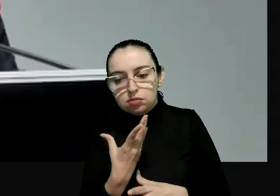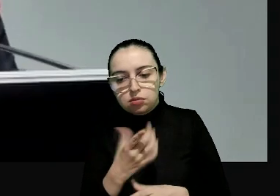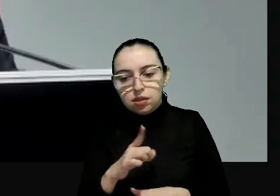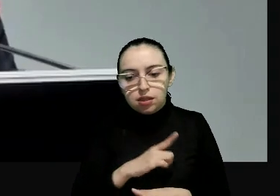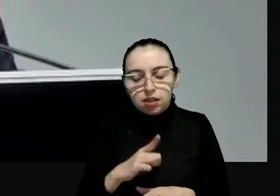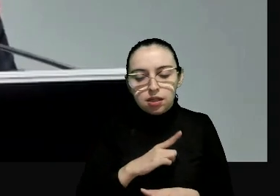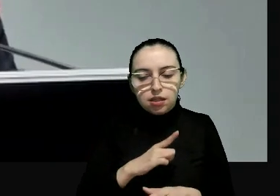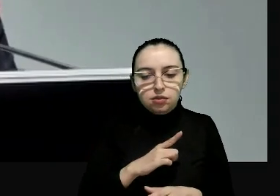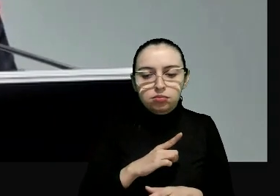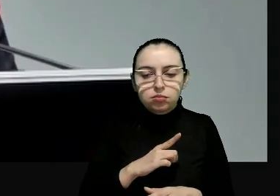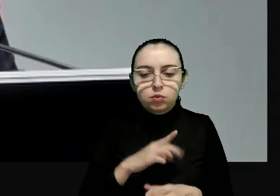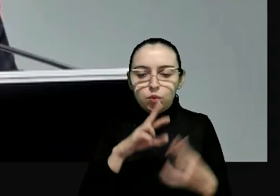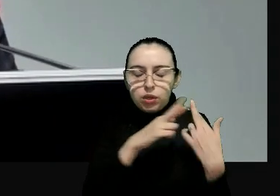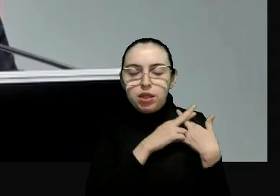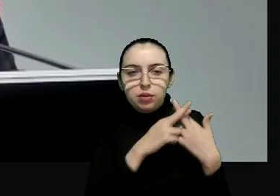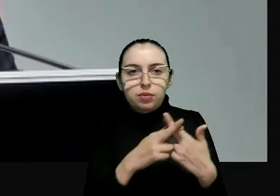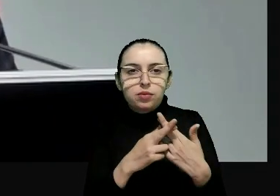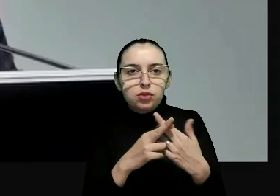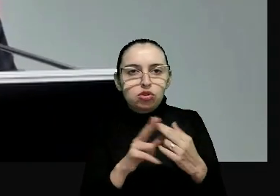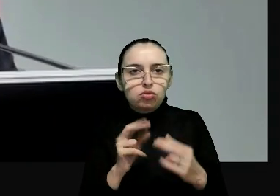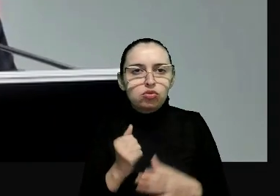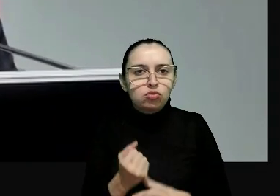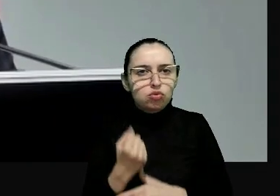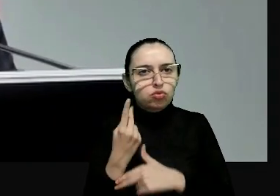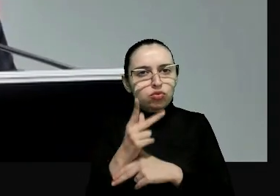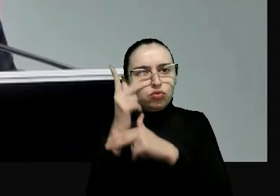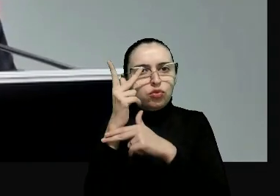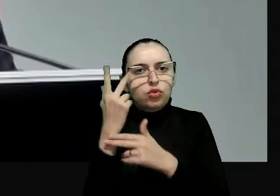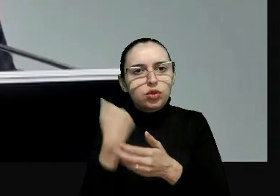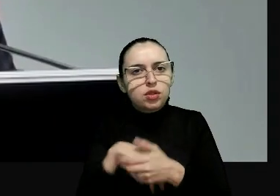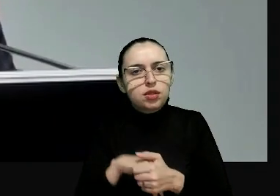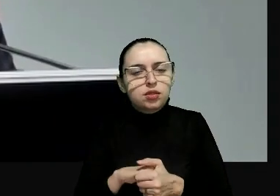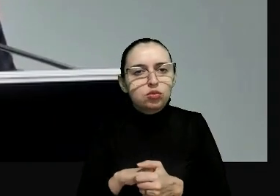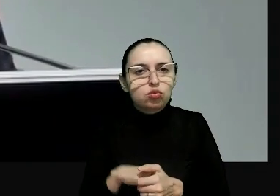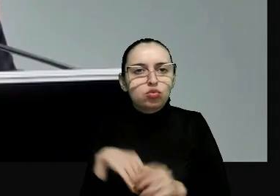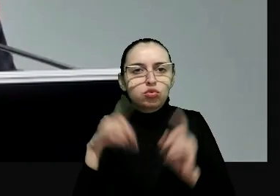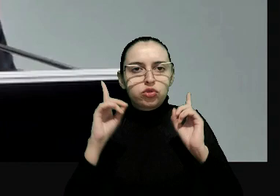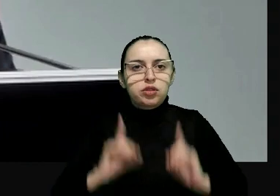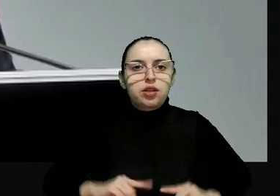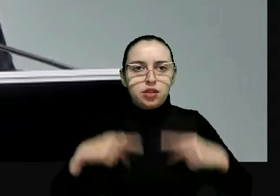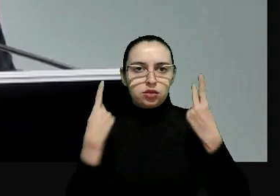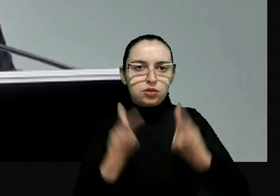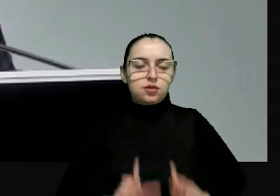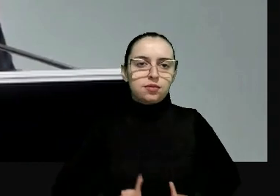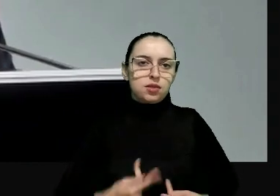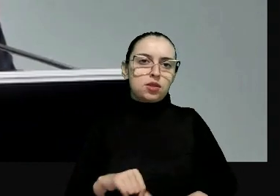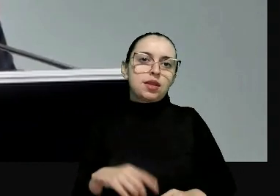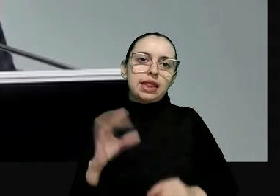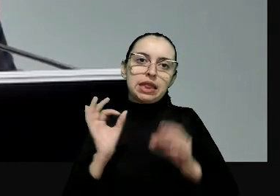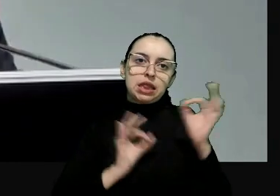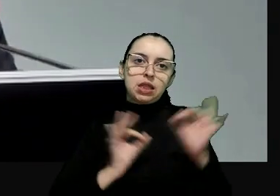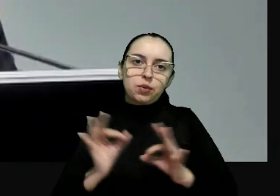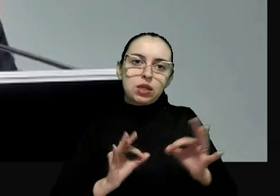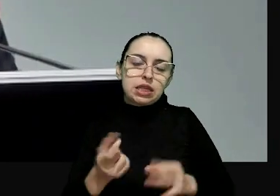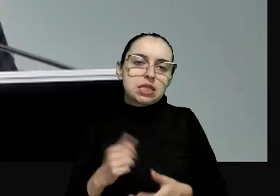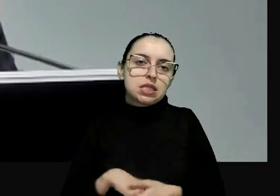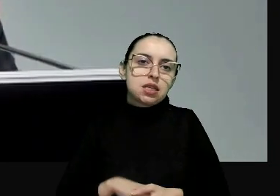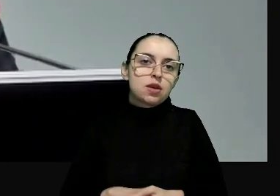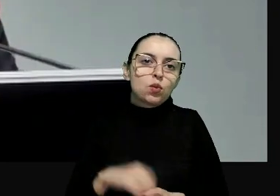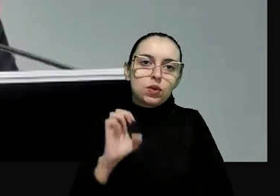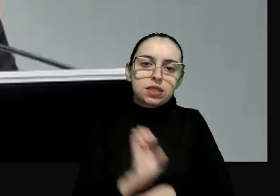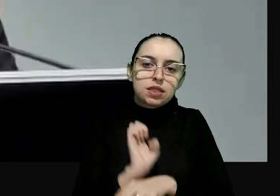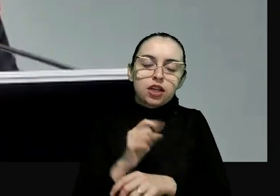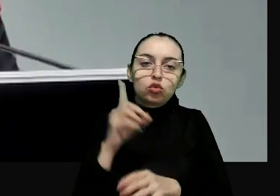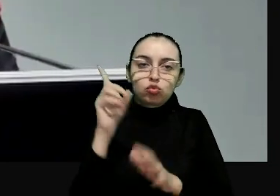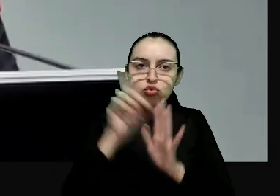tem como mantra o fortalecimento da tria de direitos humanos, democracia e Estado